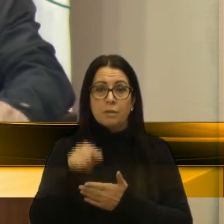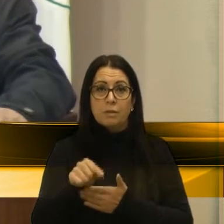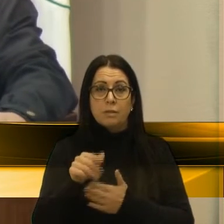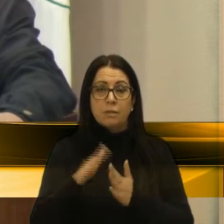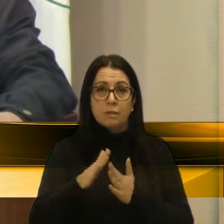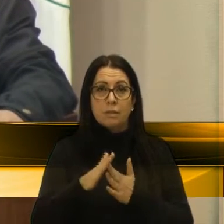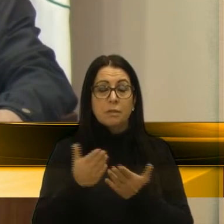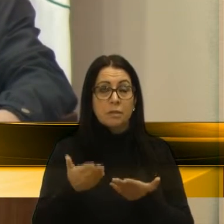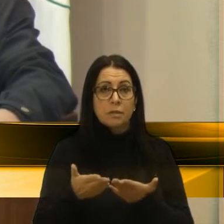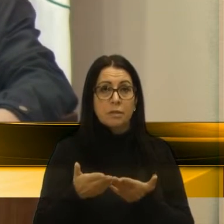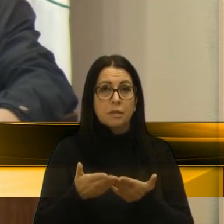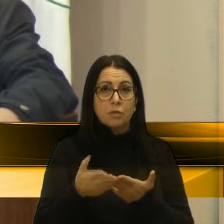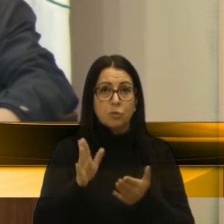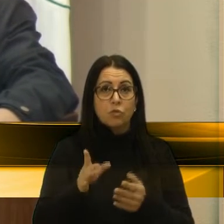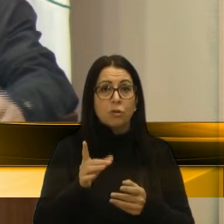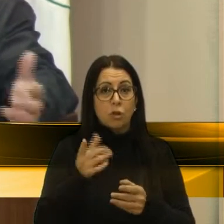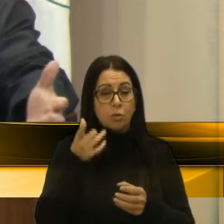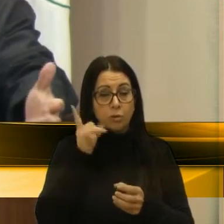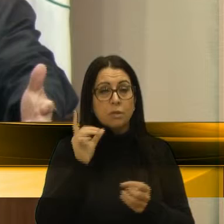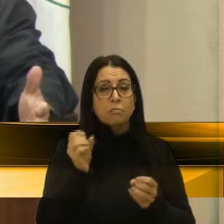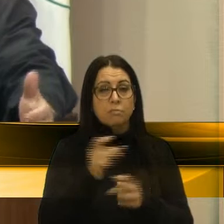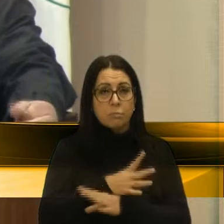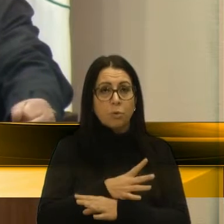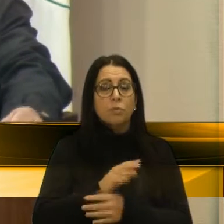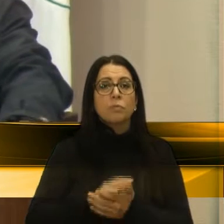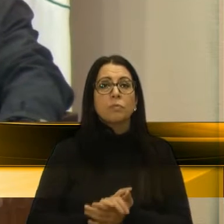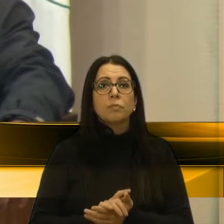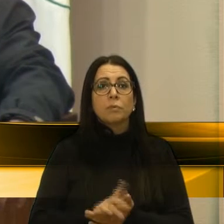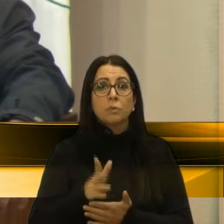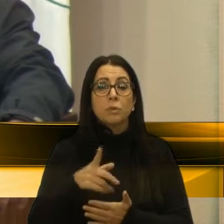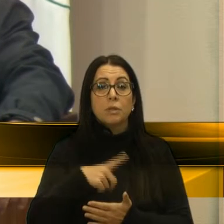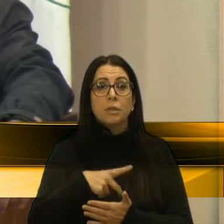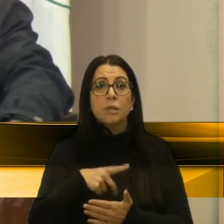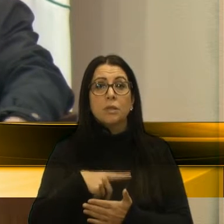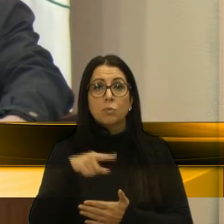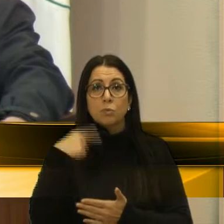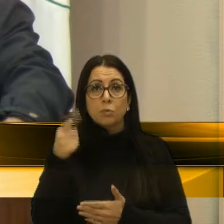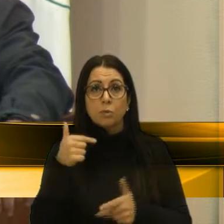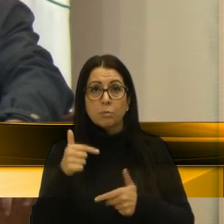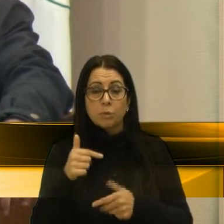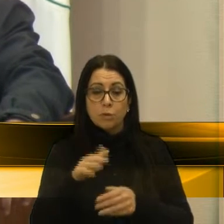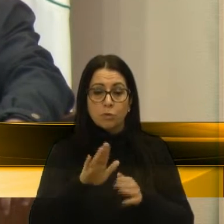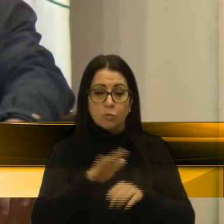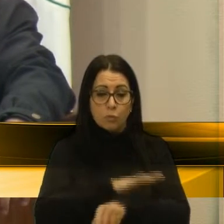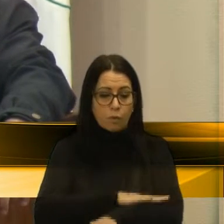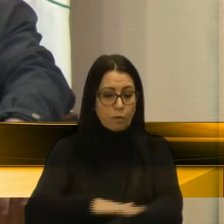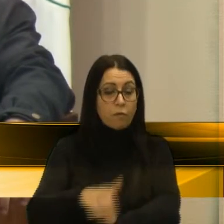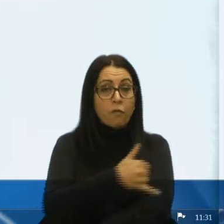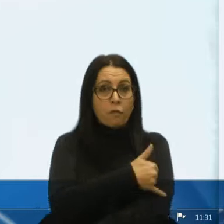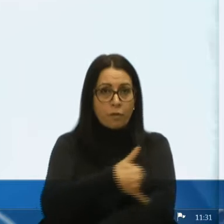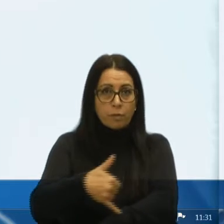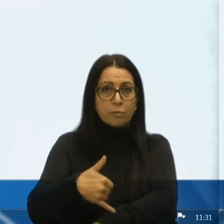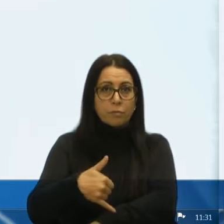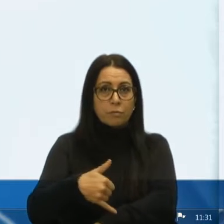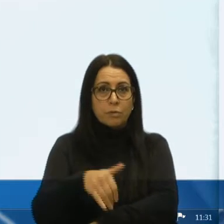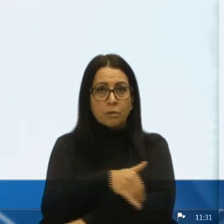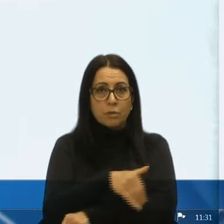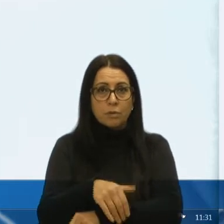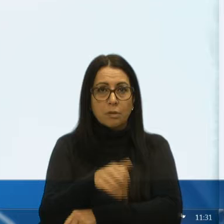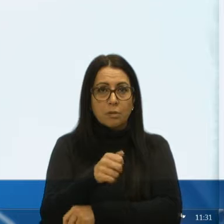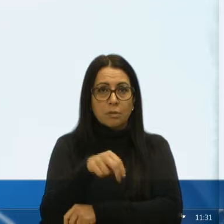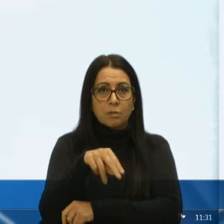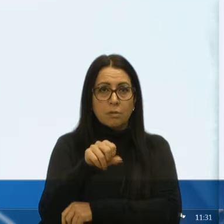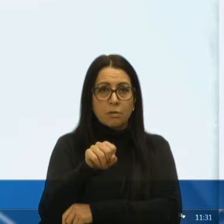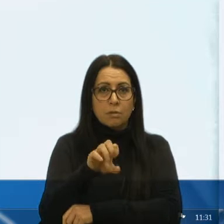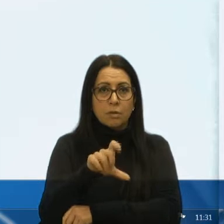casa, então, e hoje está saindo. Eu tenho aqui, próximo trabalho, um asfaltamento, na rua Anselmo